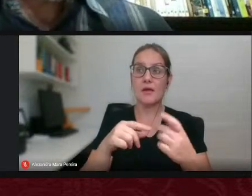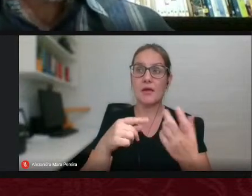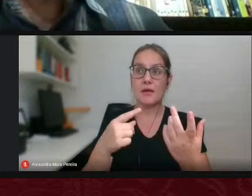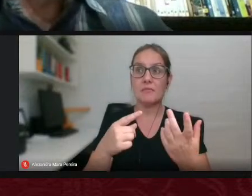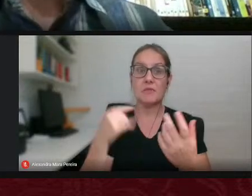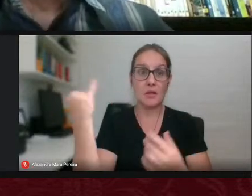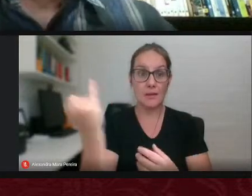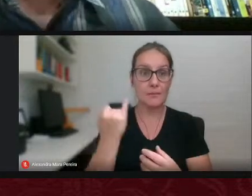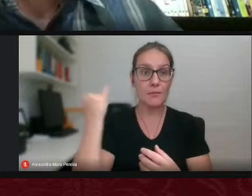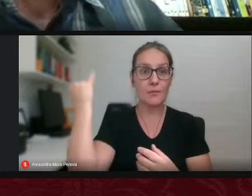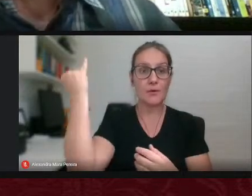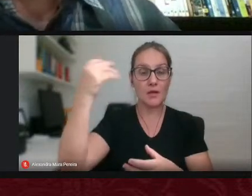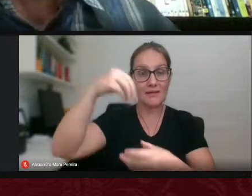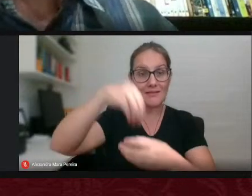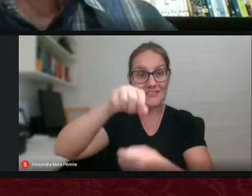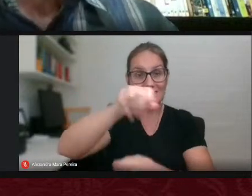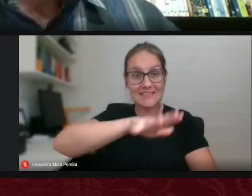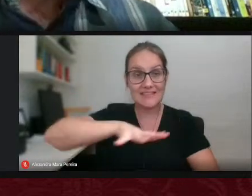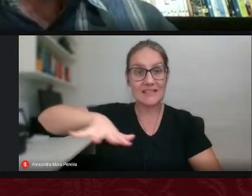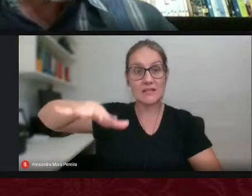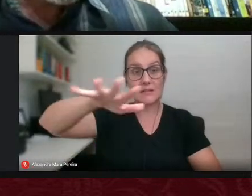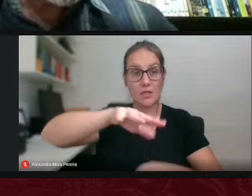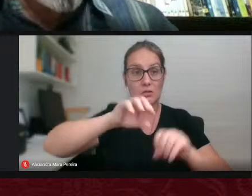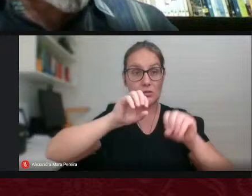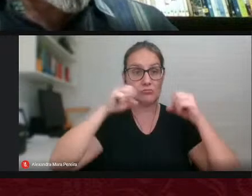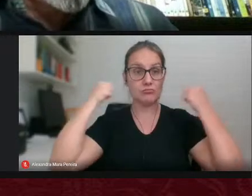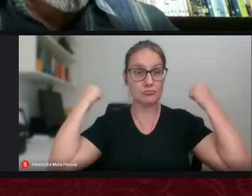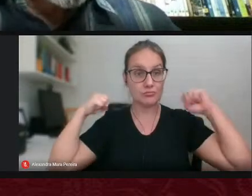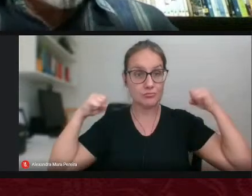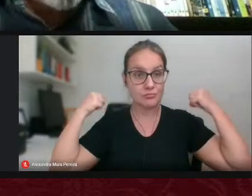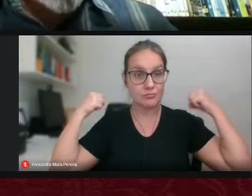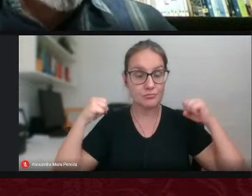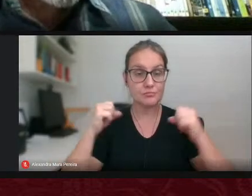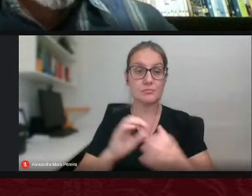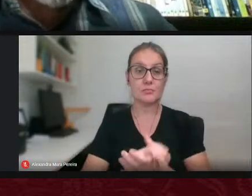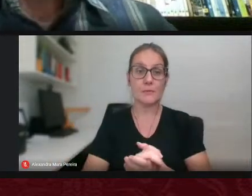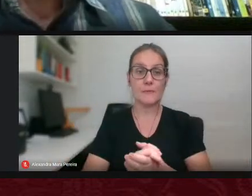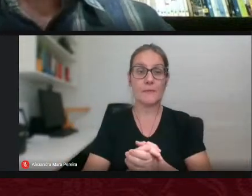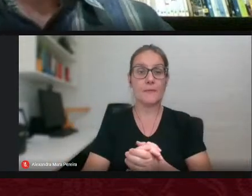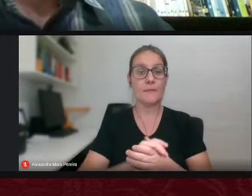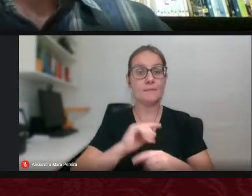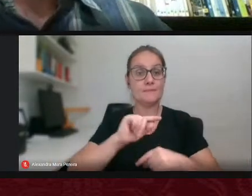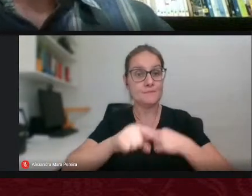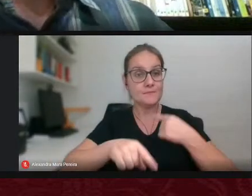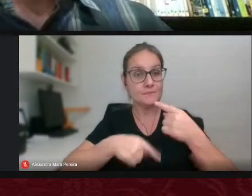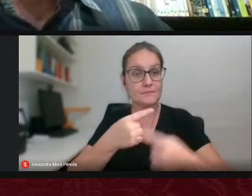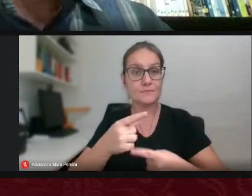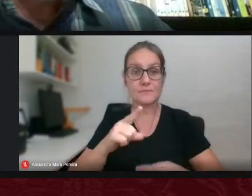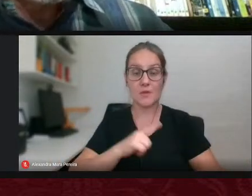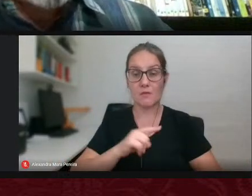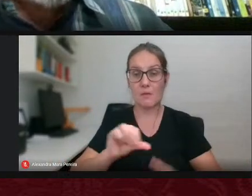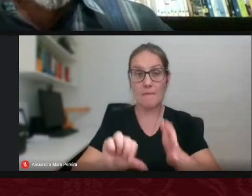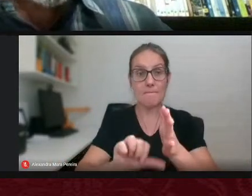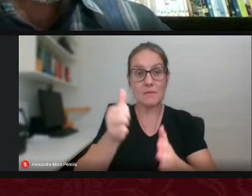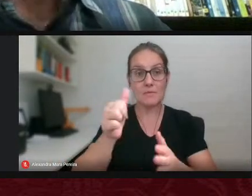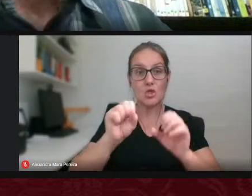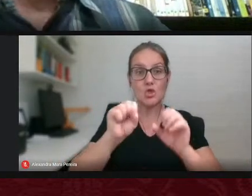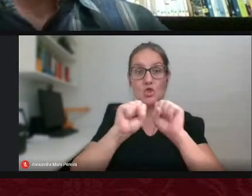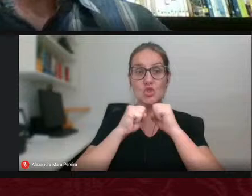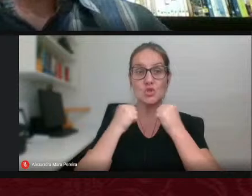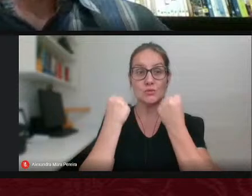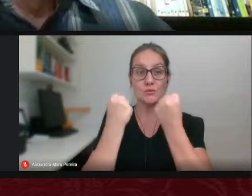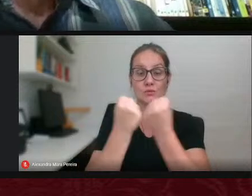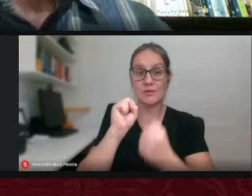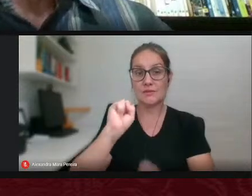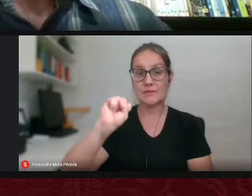educação física foi o quinto congresso centro-oeste de ciências do esporte depois a realização do primeiro simpósio com o FGD